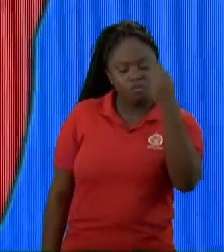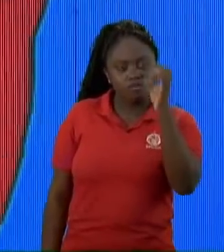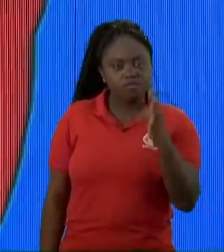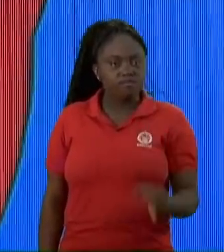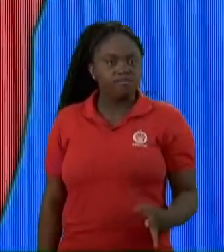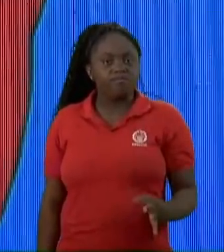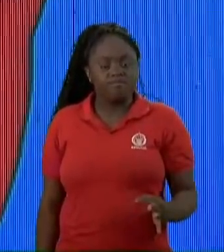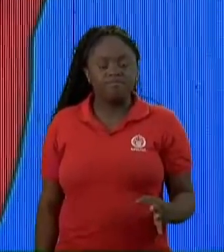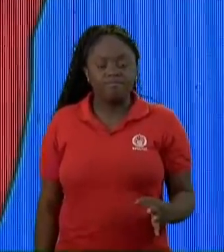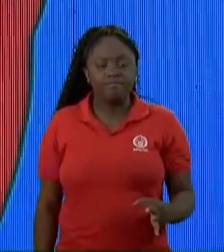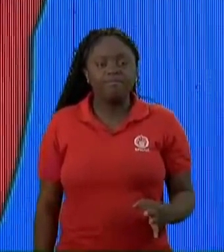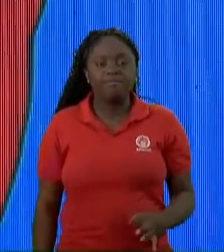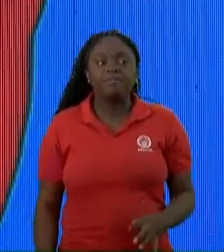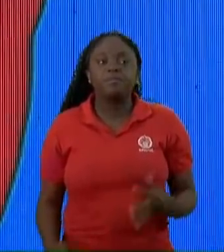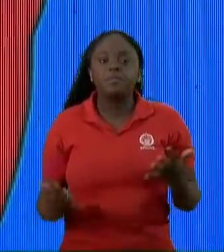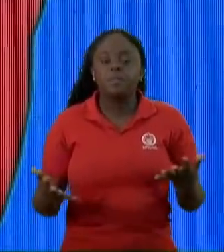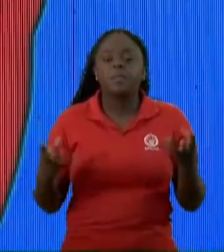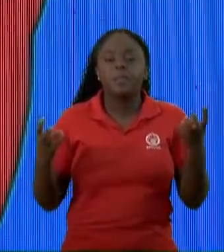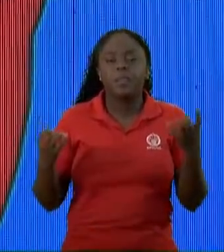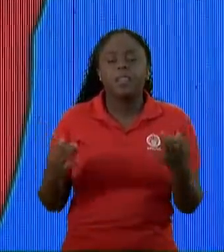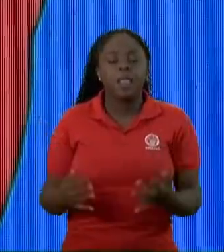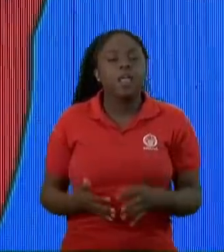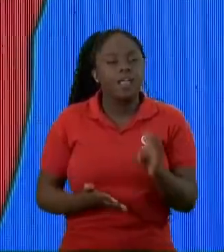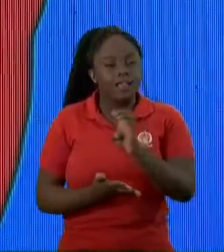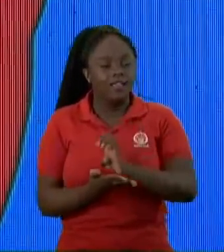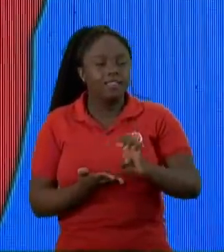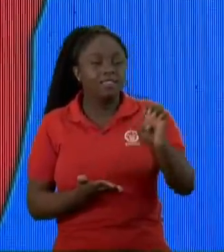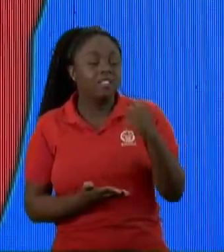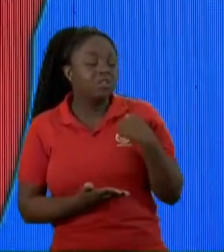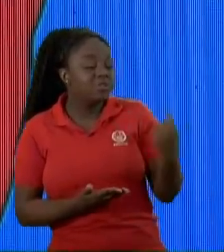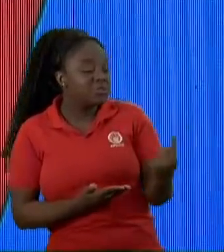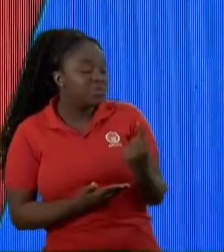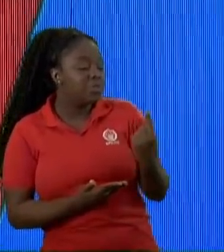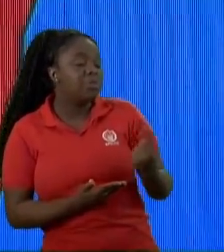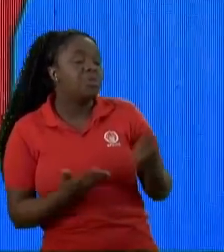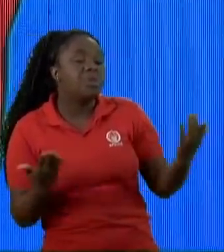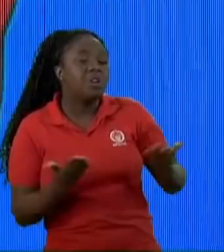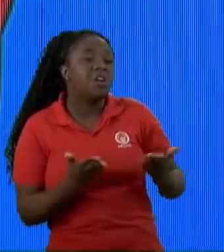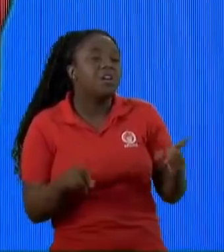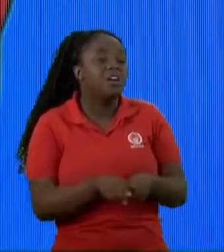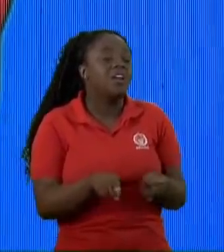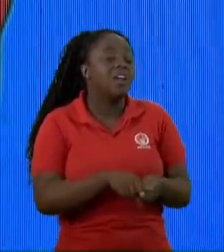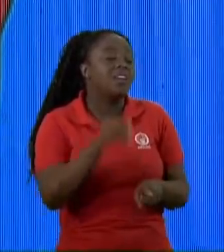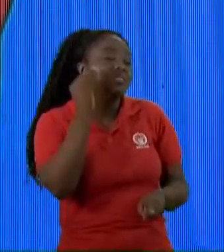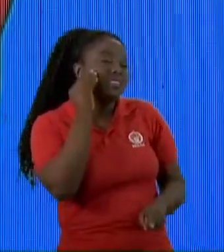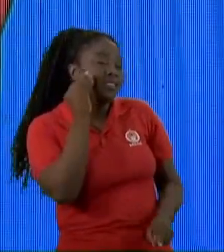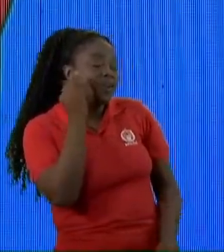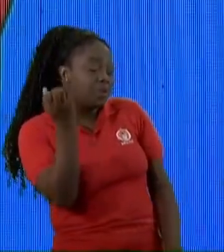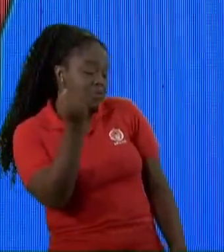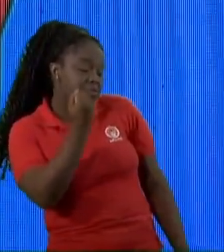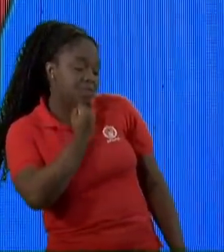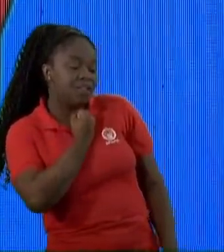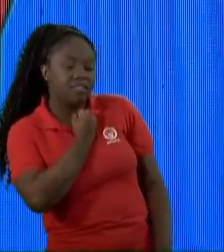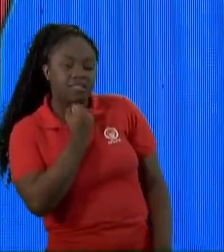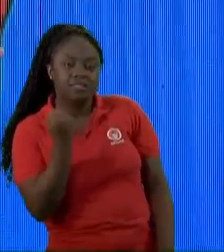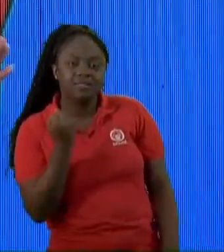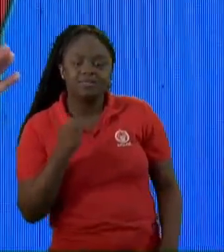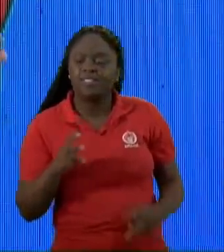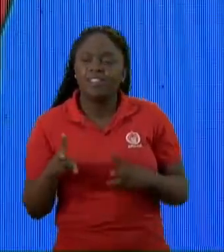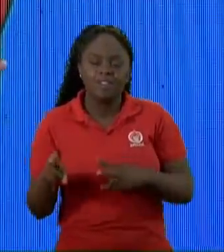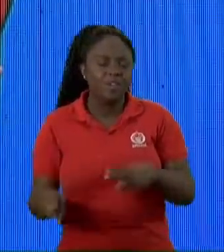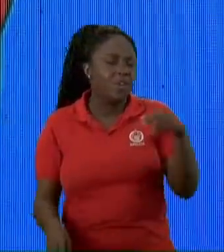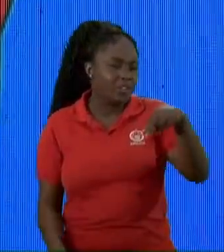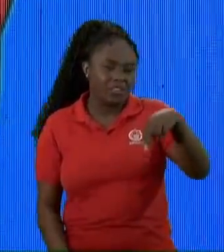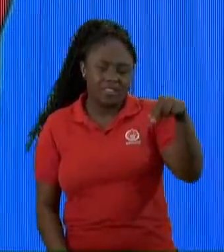Aí olha aqui ó, eu sou o único que sobrou e agora também estão tentando me matar, é uma novela mexicana